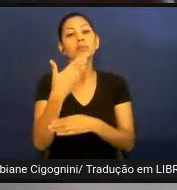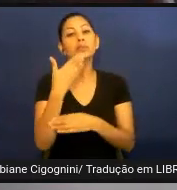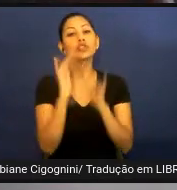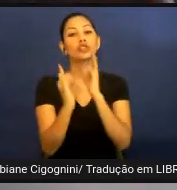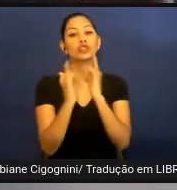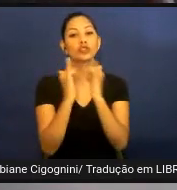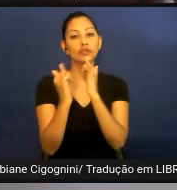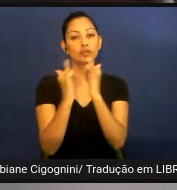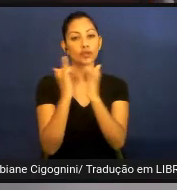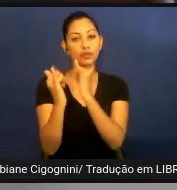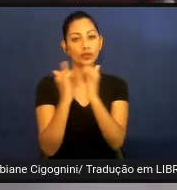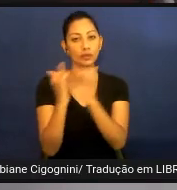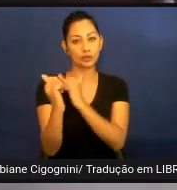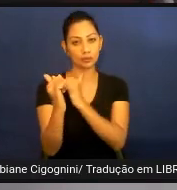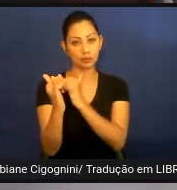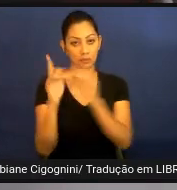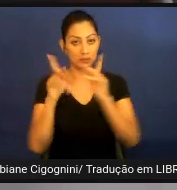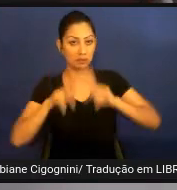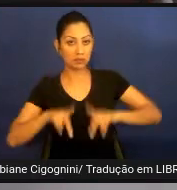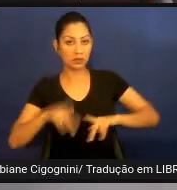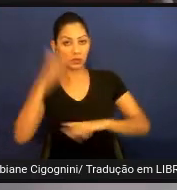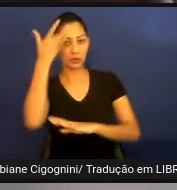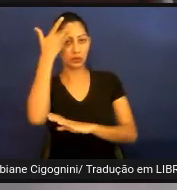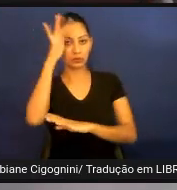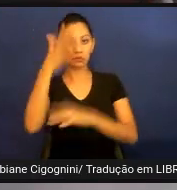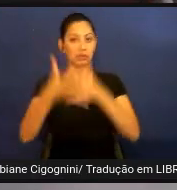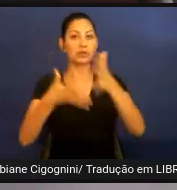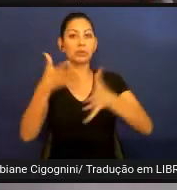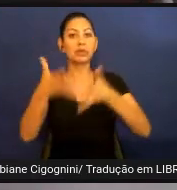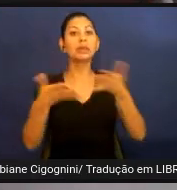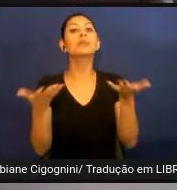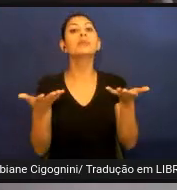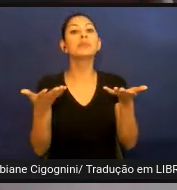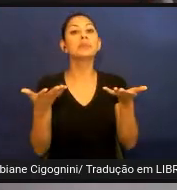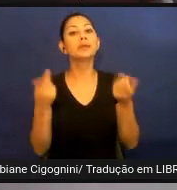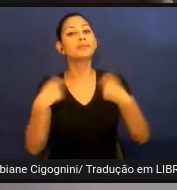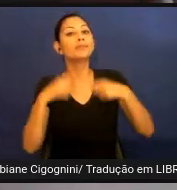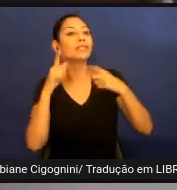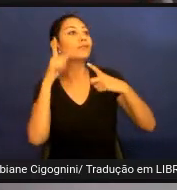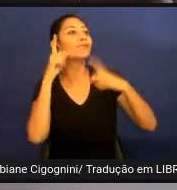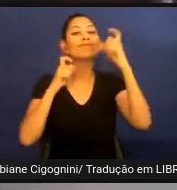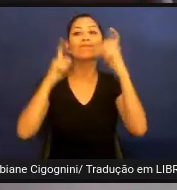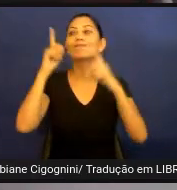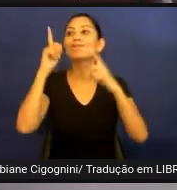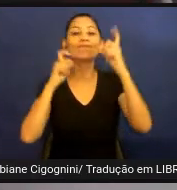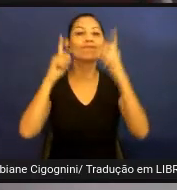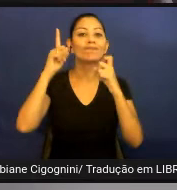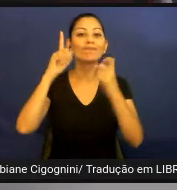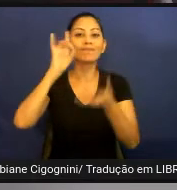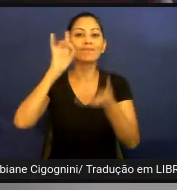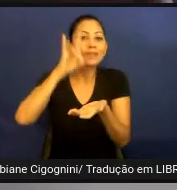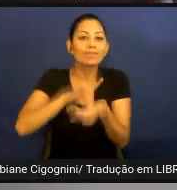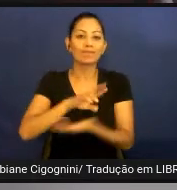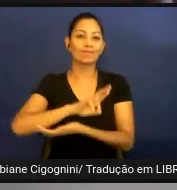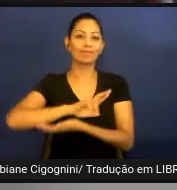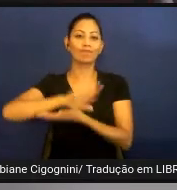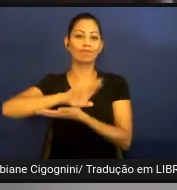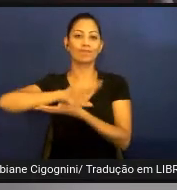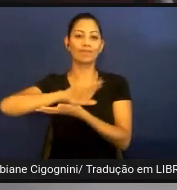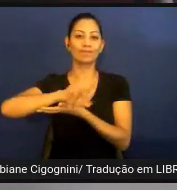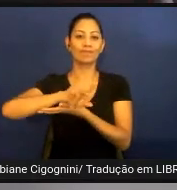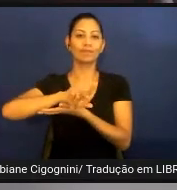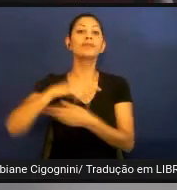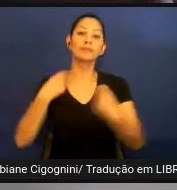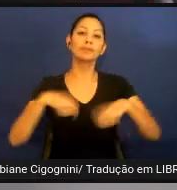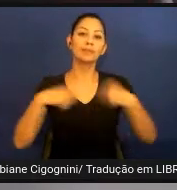pessoa e a pessoa não souber a Libras, a pessoa provavelmente vai usar a Mímica, porém não é efetivo. O ideal seria que soubesse